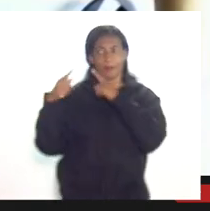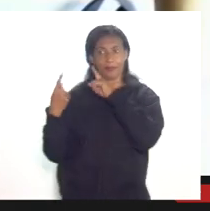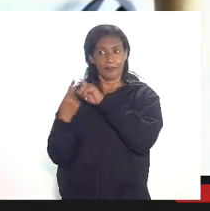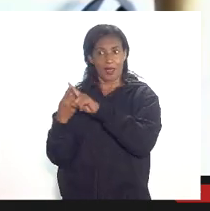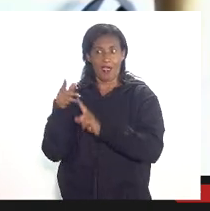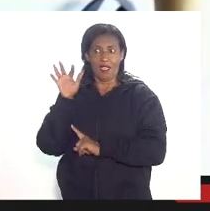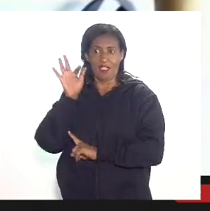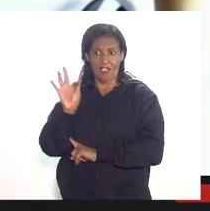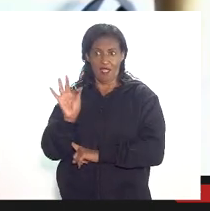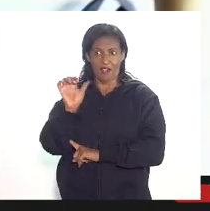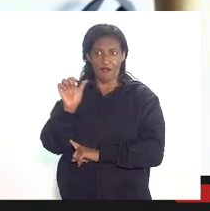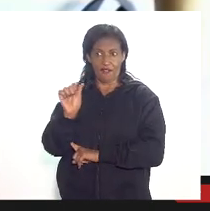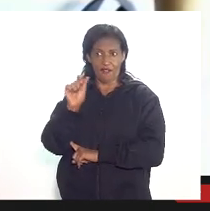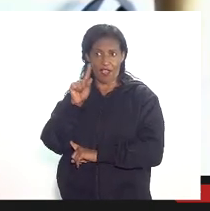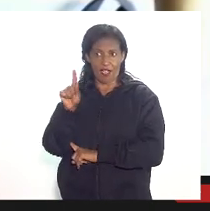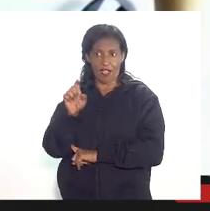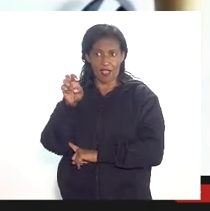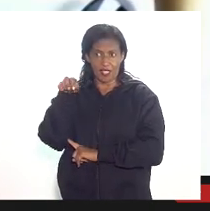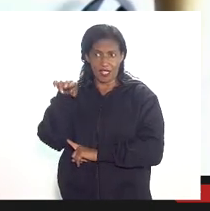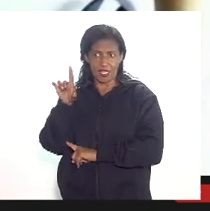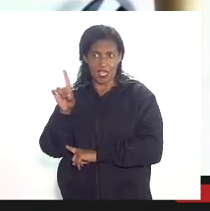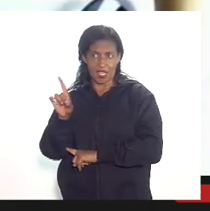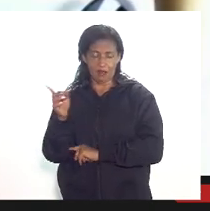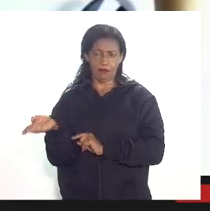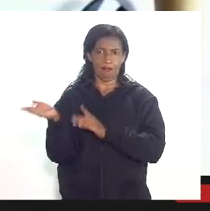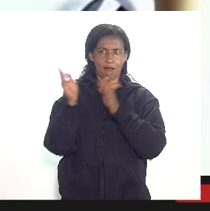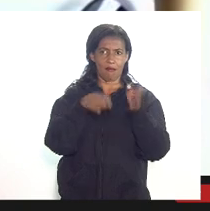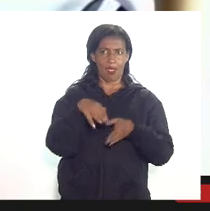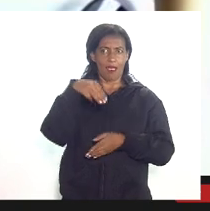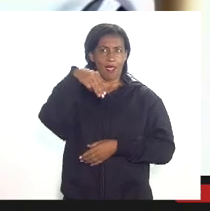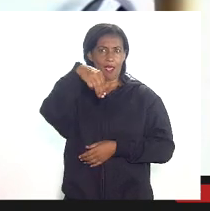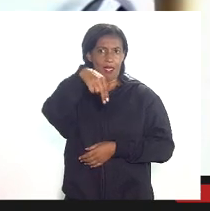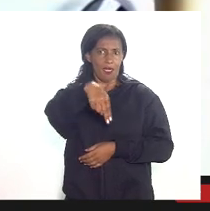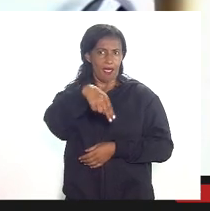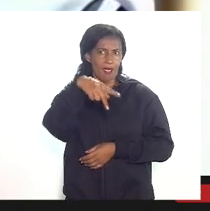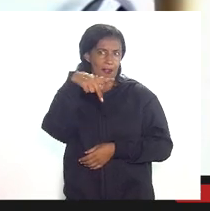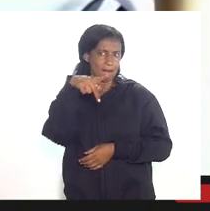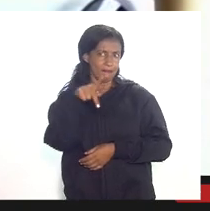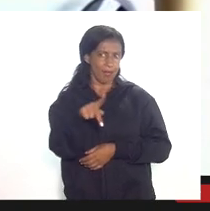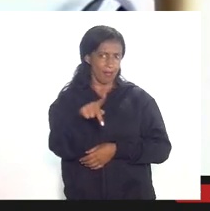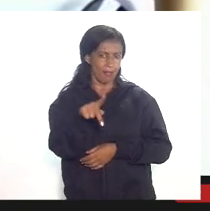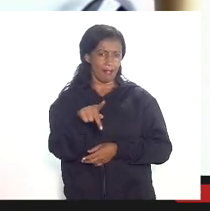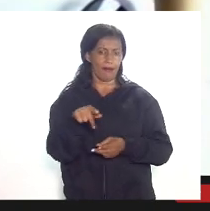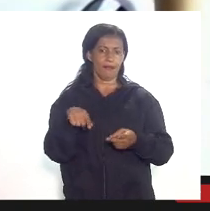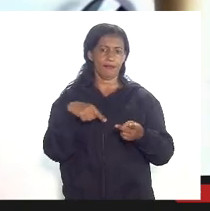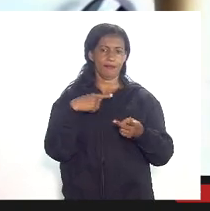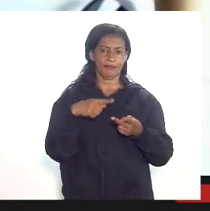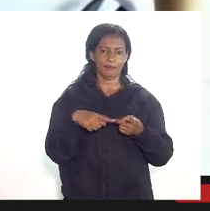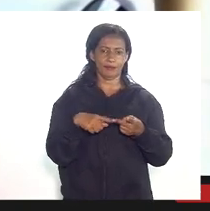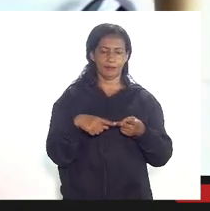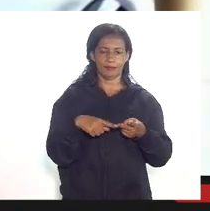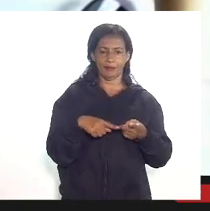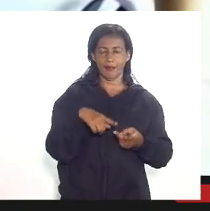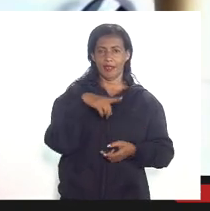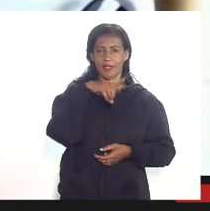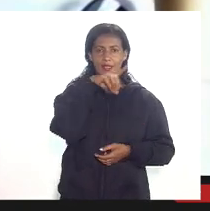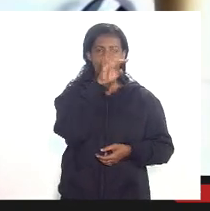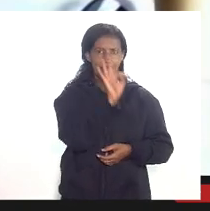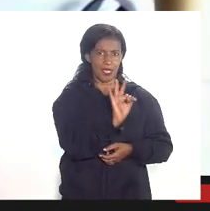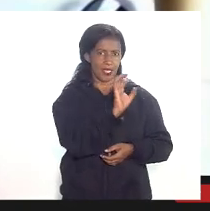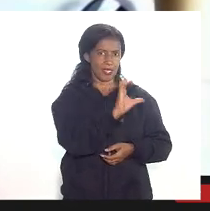a NP MP TCE